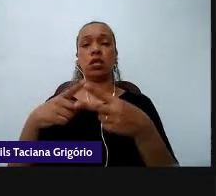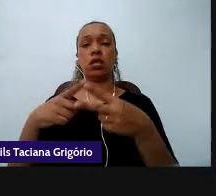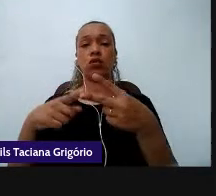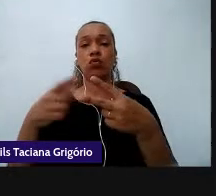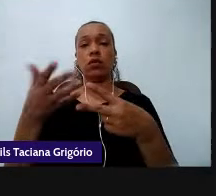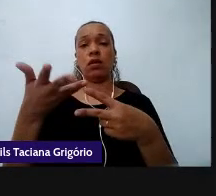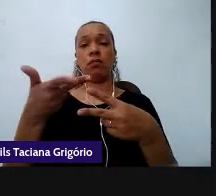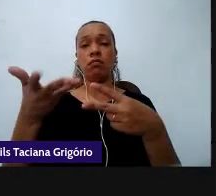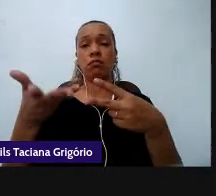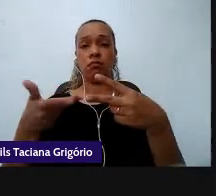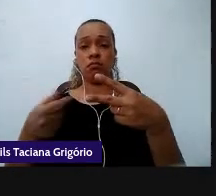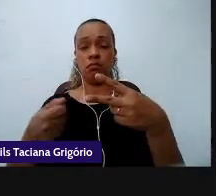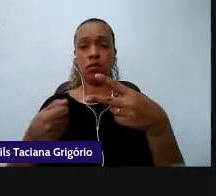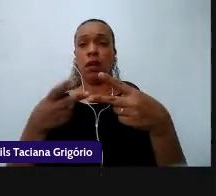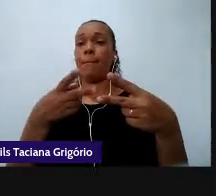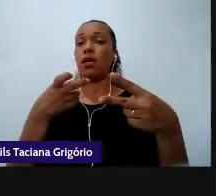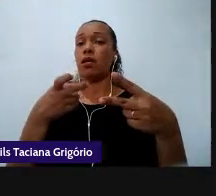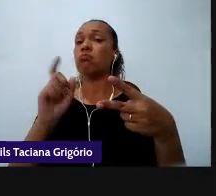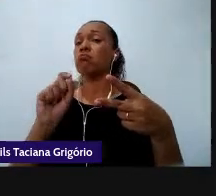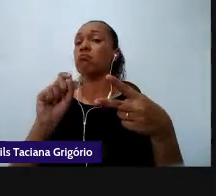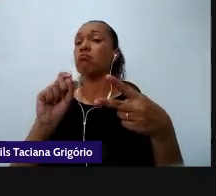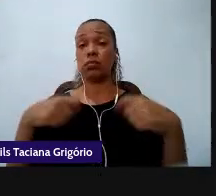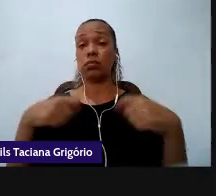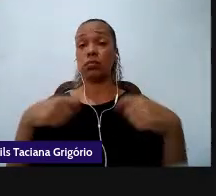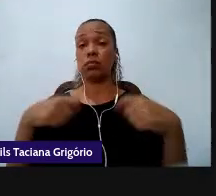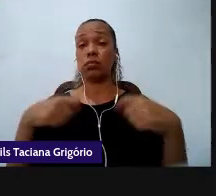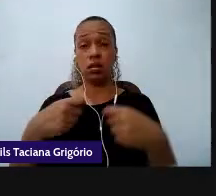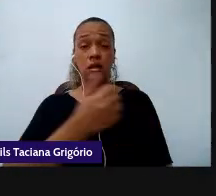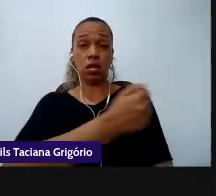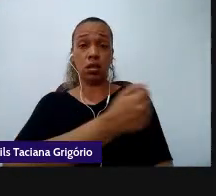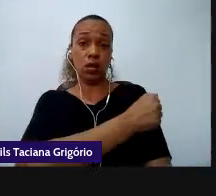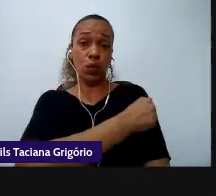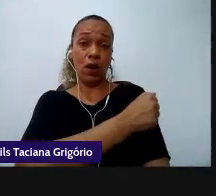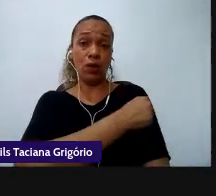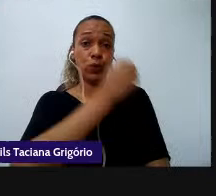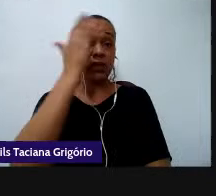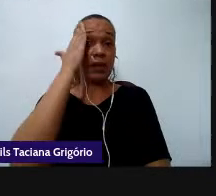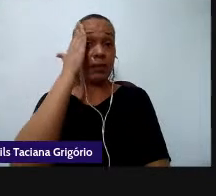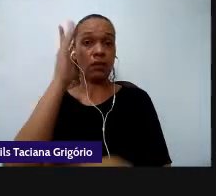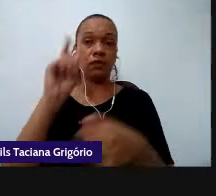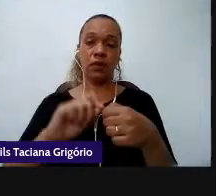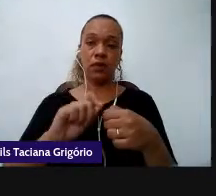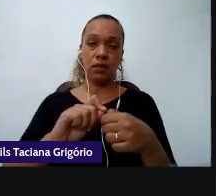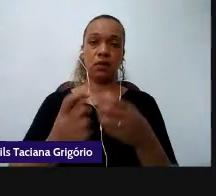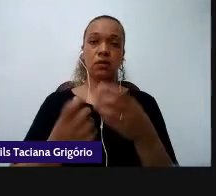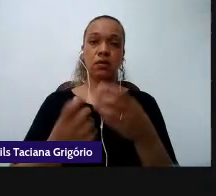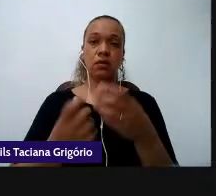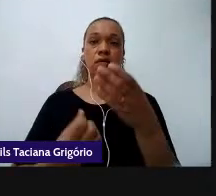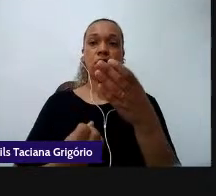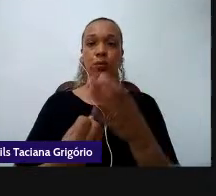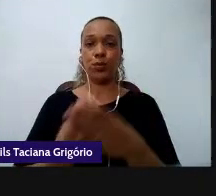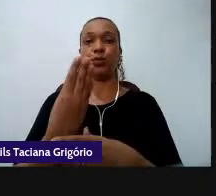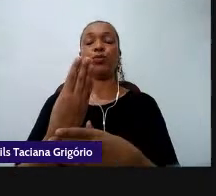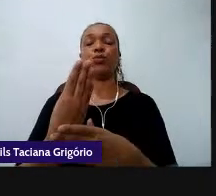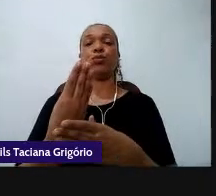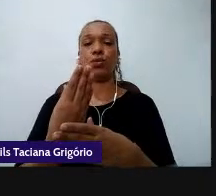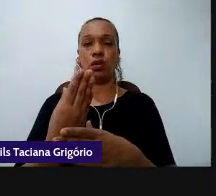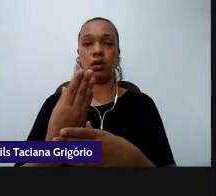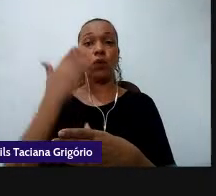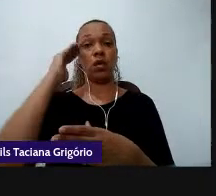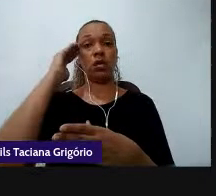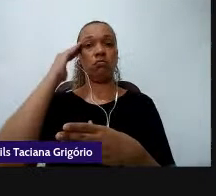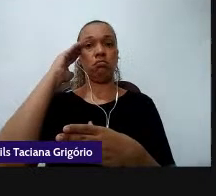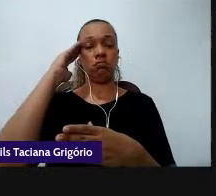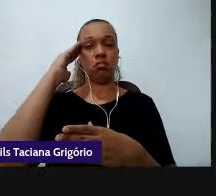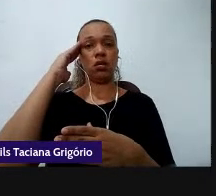percebe essa necessidade do estudante saber fazer é a produção e a compreensão a gente ainda